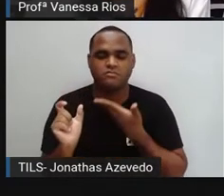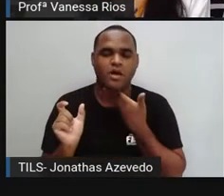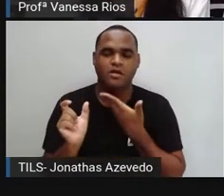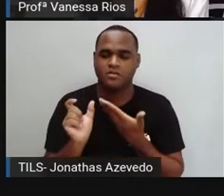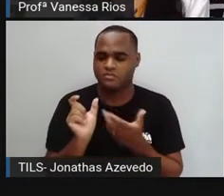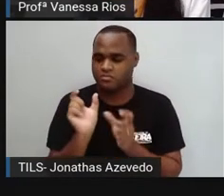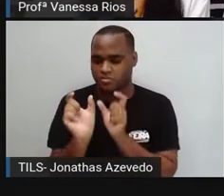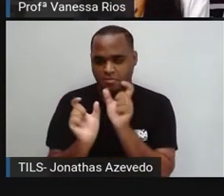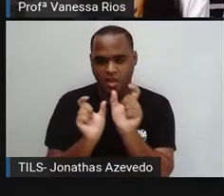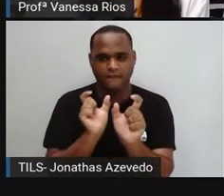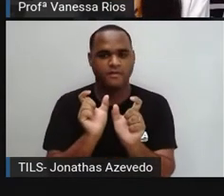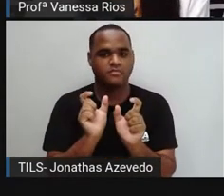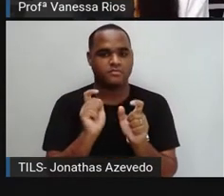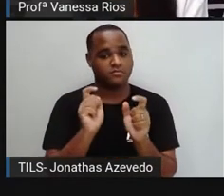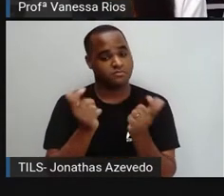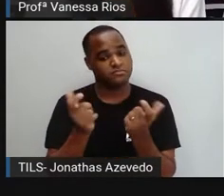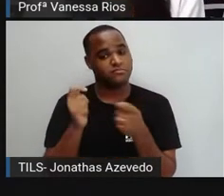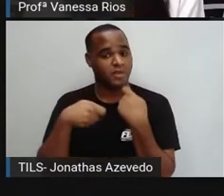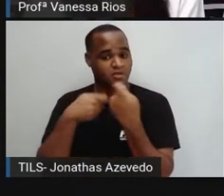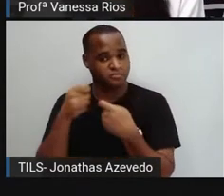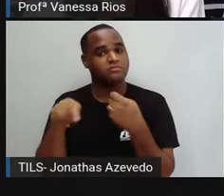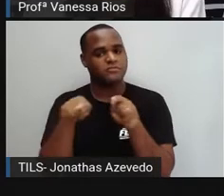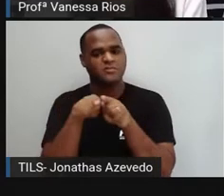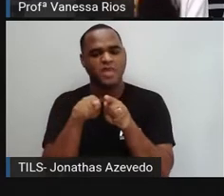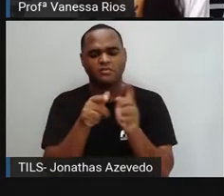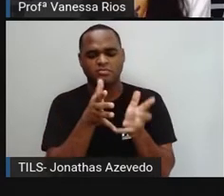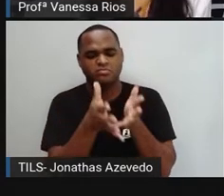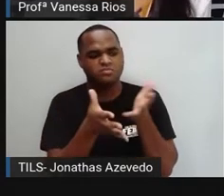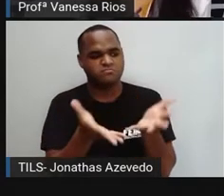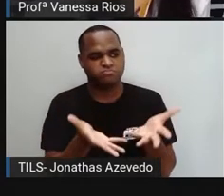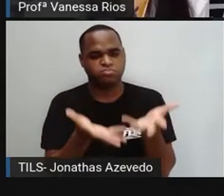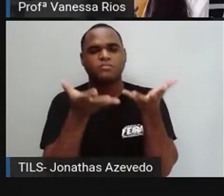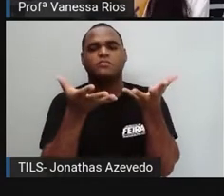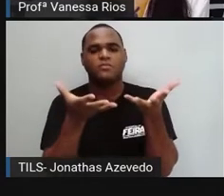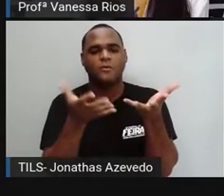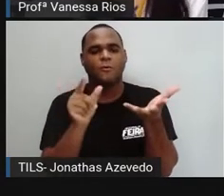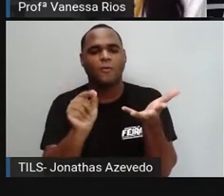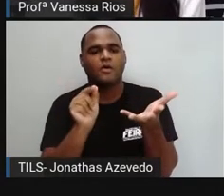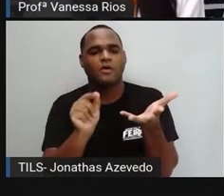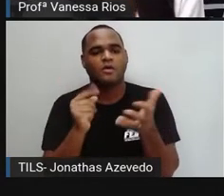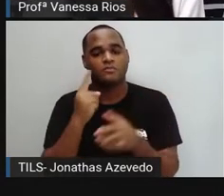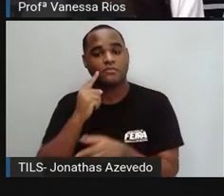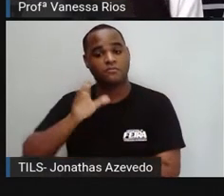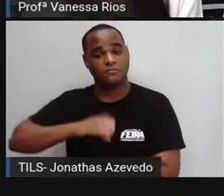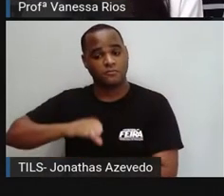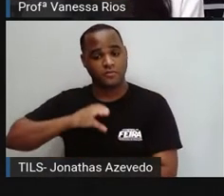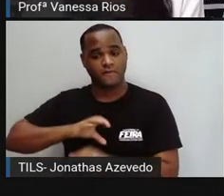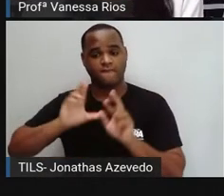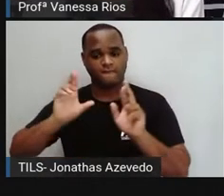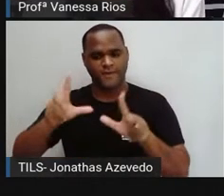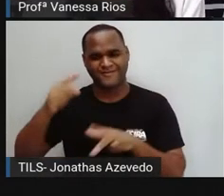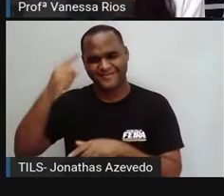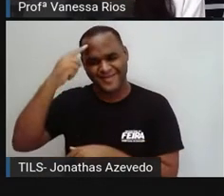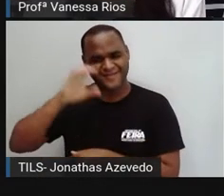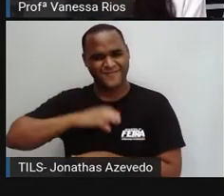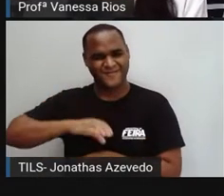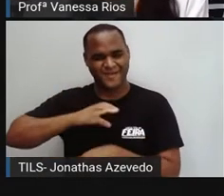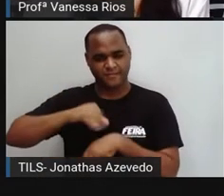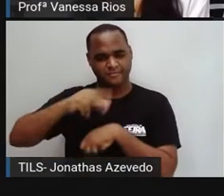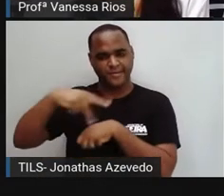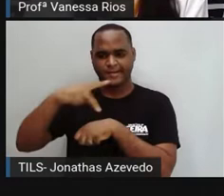no som também de algumas palavras, a gente também percebe que o nosso português é diferente do português de Portugal.